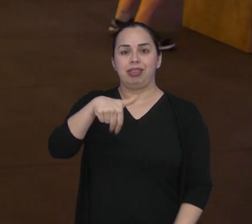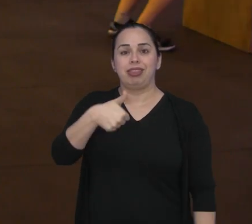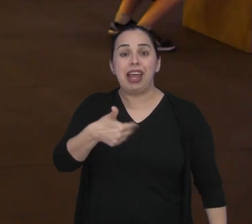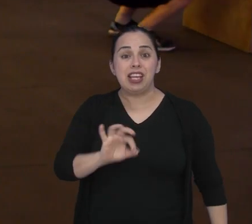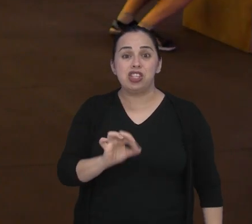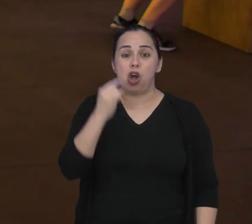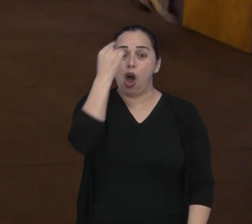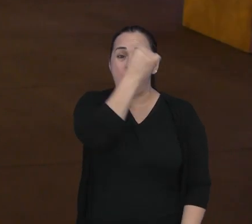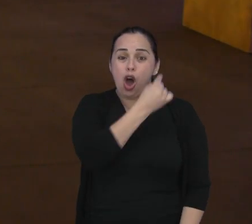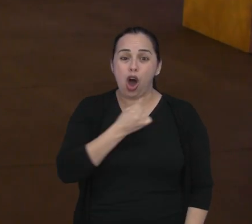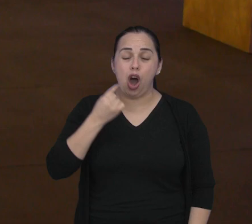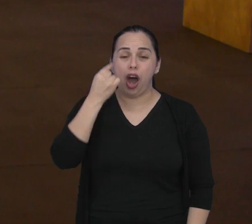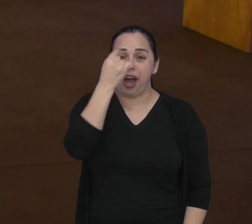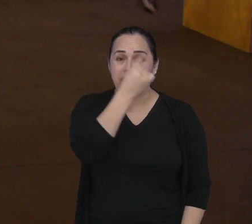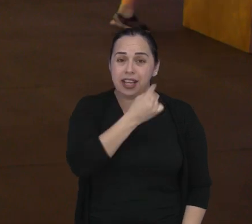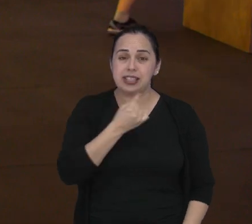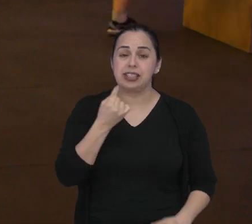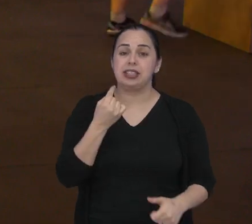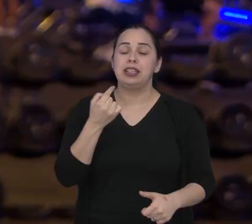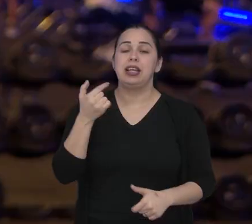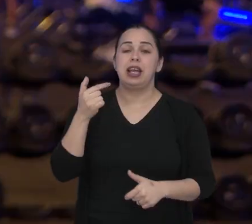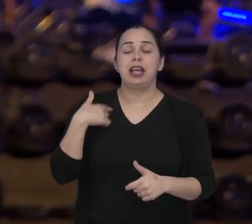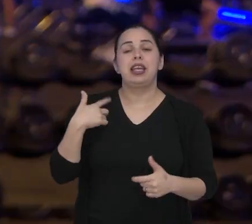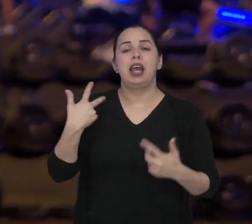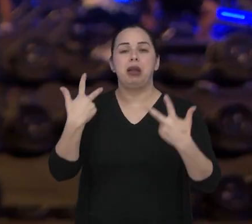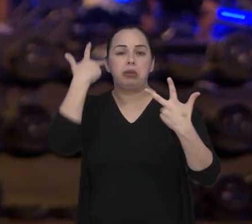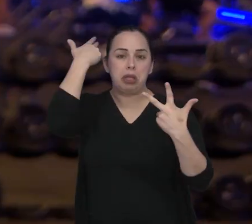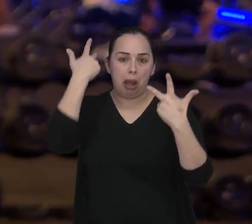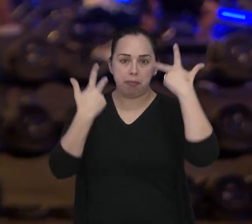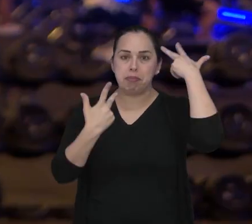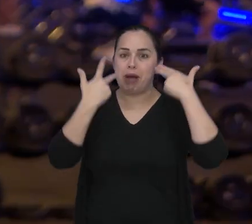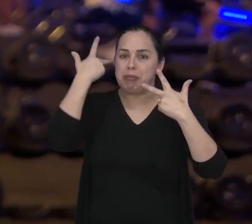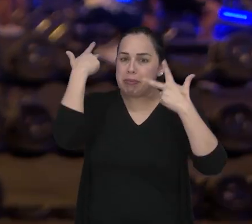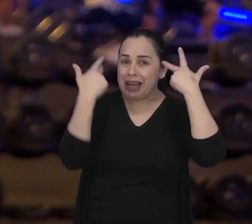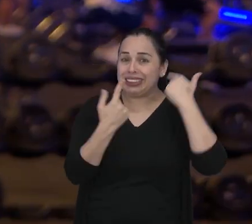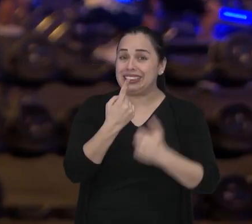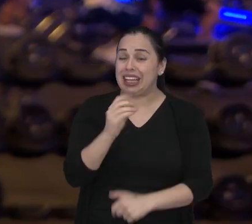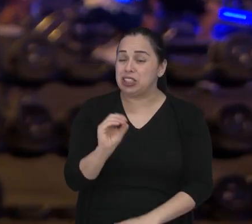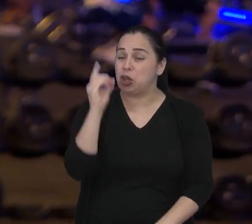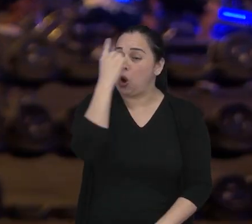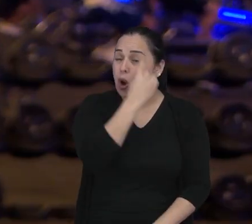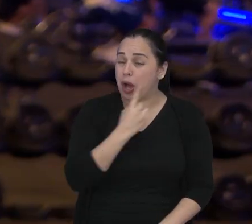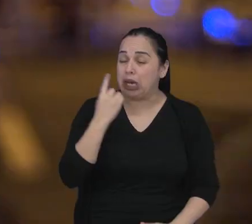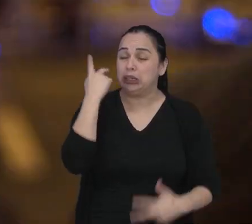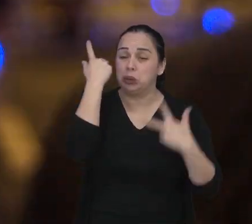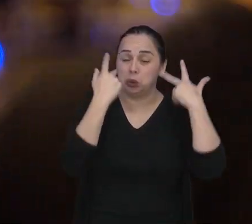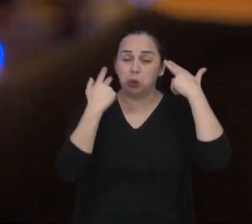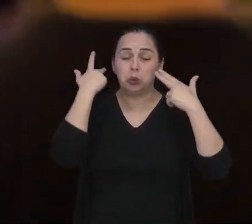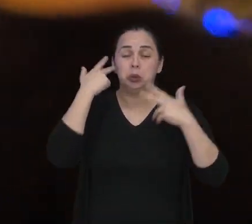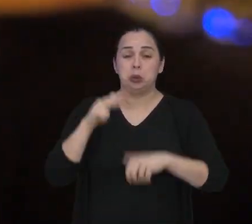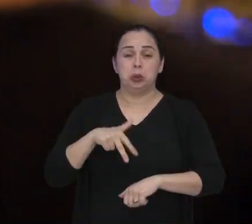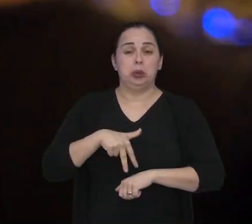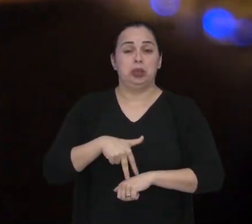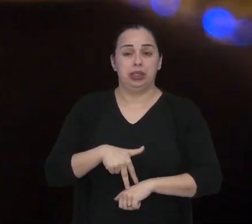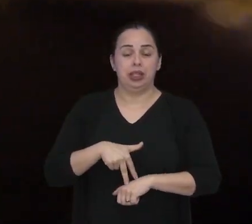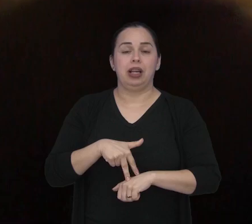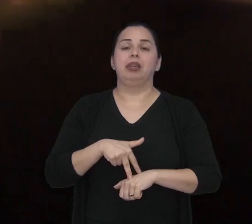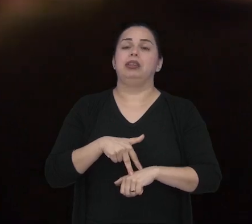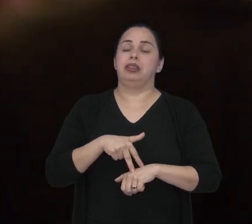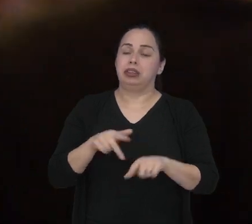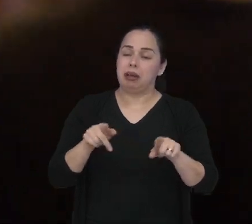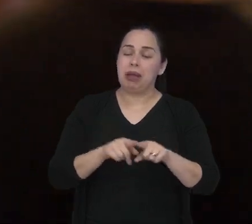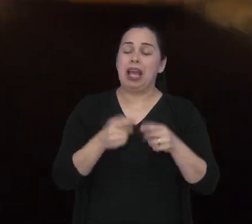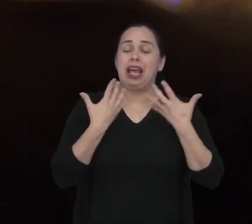horas em pé sustentando peso com os braços. É assim que trabalha a cabeleireira Poliana. A rotina exaustiva